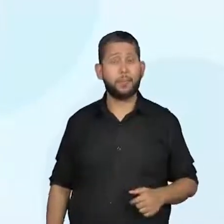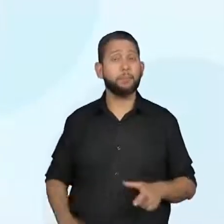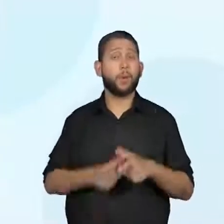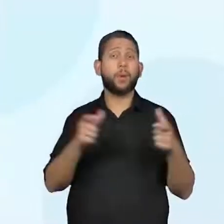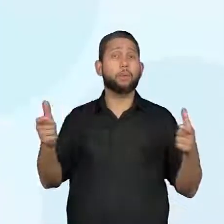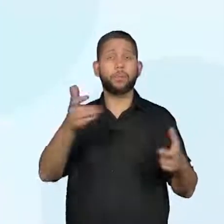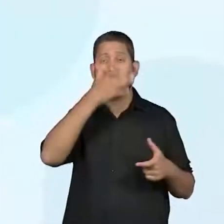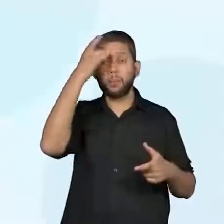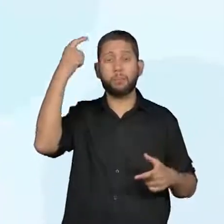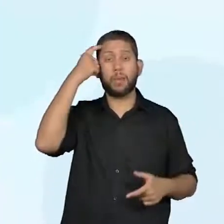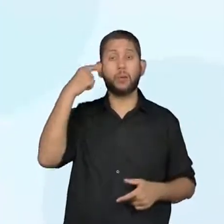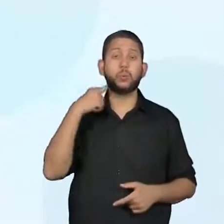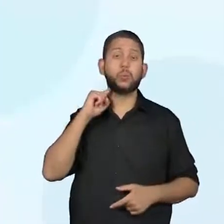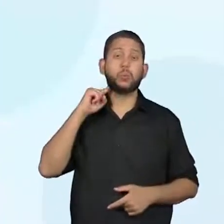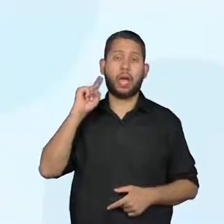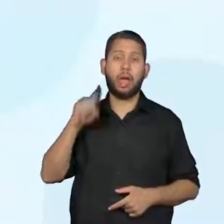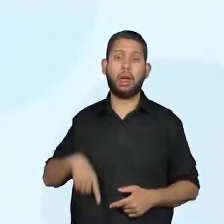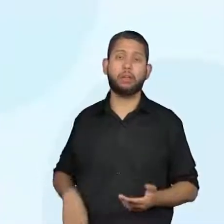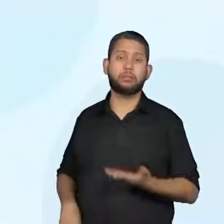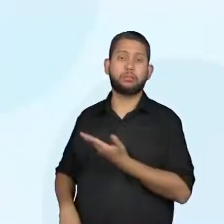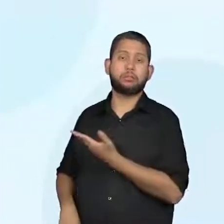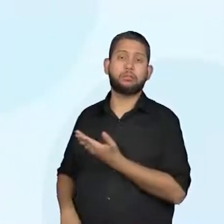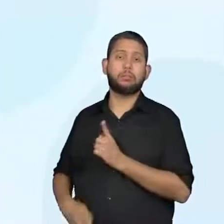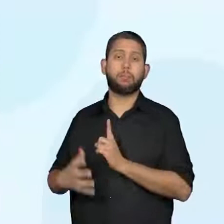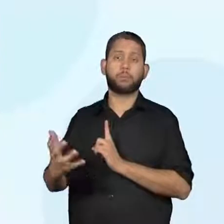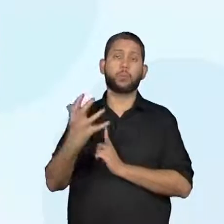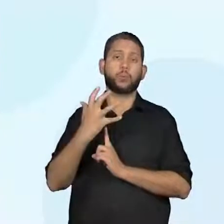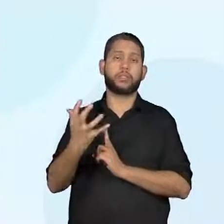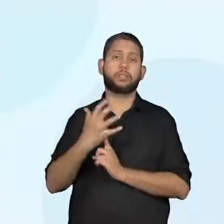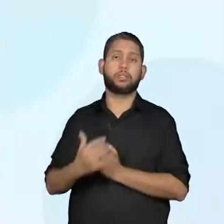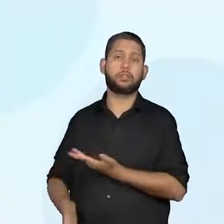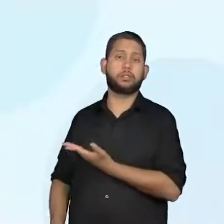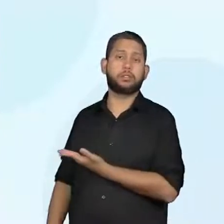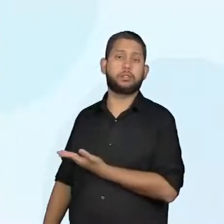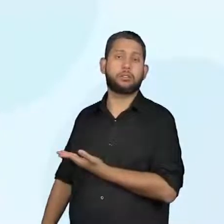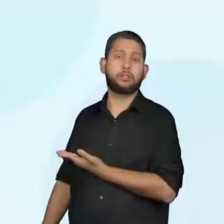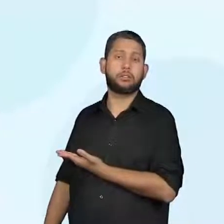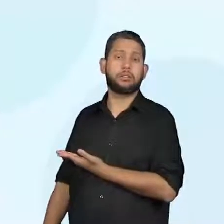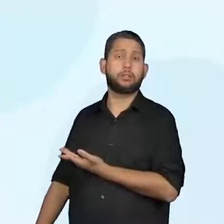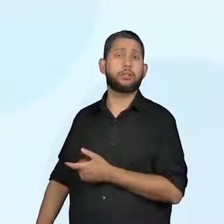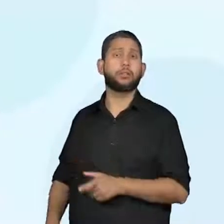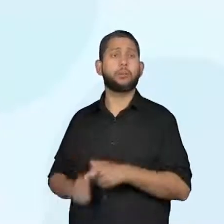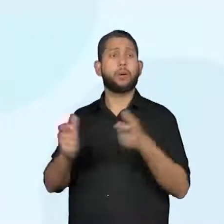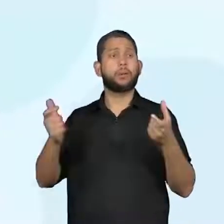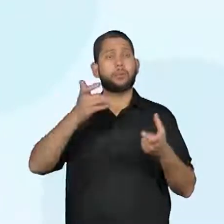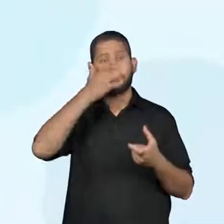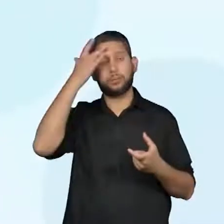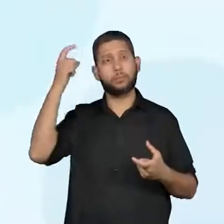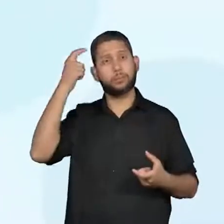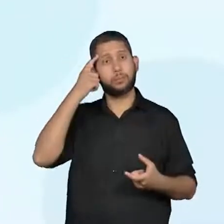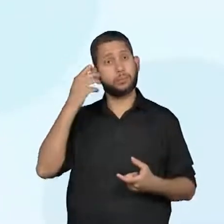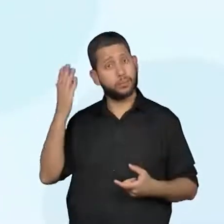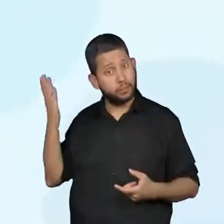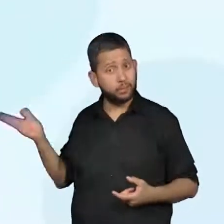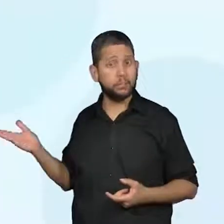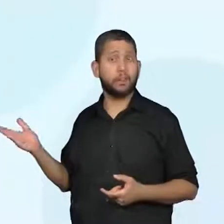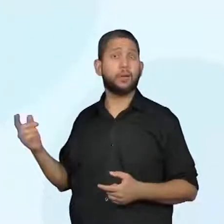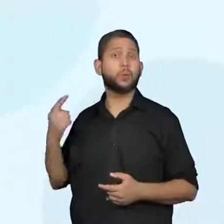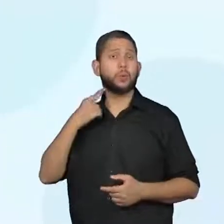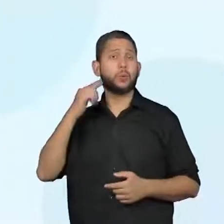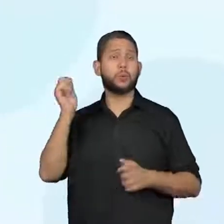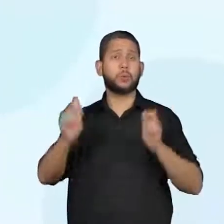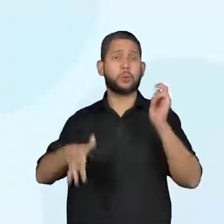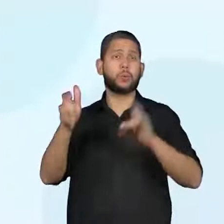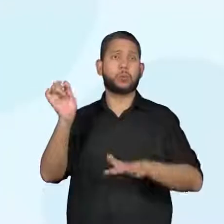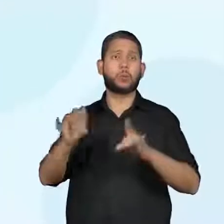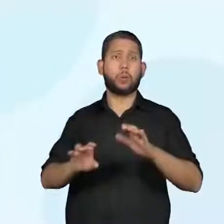poluição, a primeira imagem que nos vem à mente pode ser aí na mente de alguns, inclusive na minha, pode ser uma